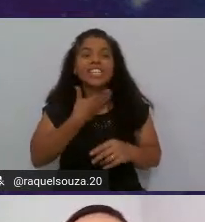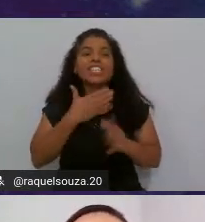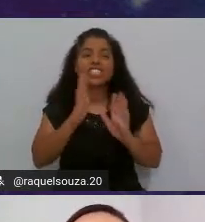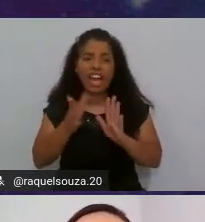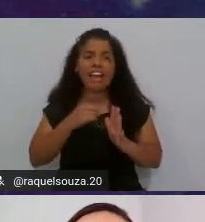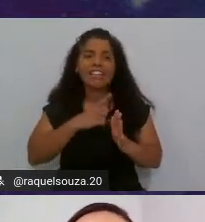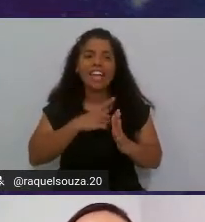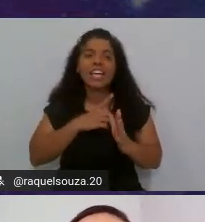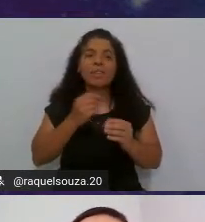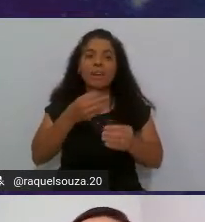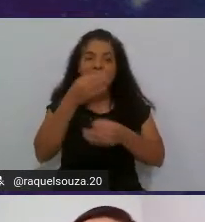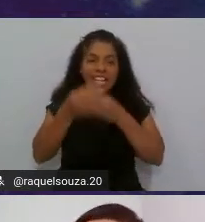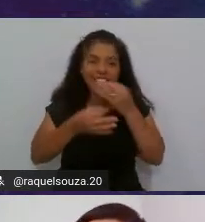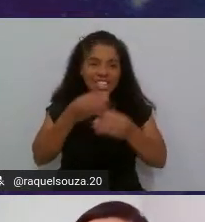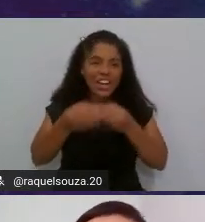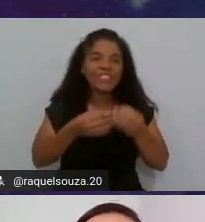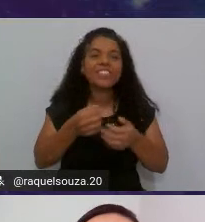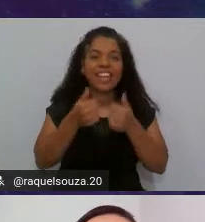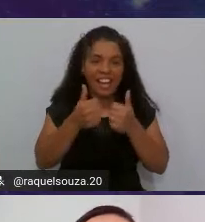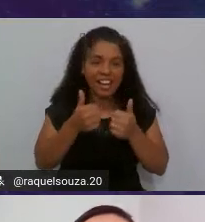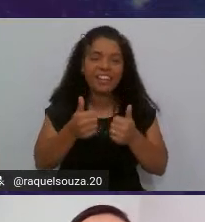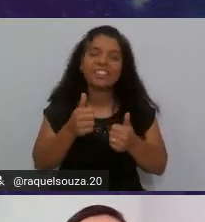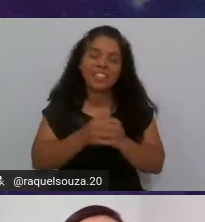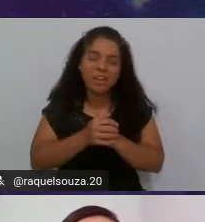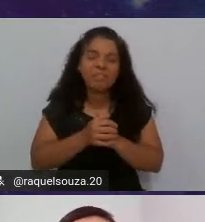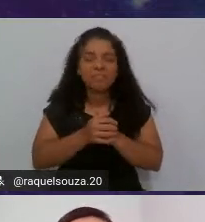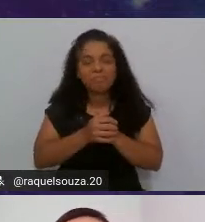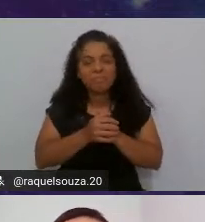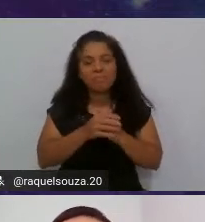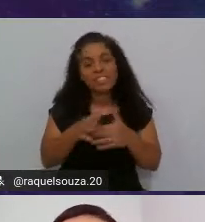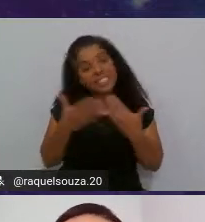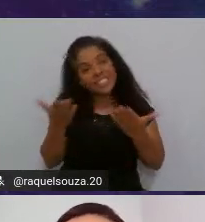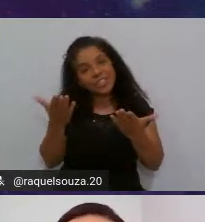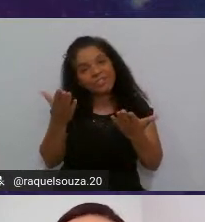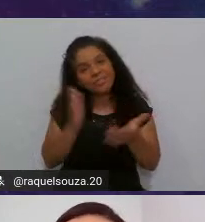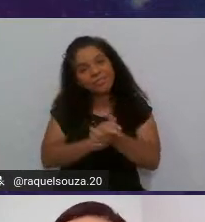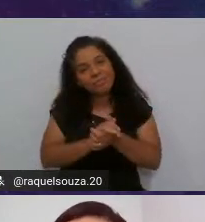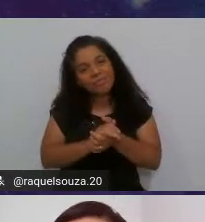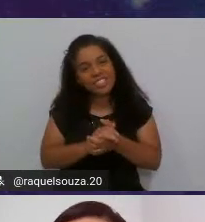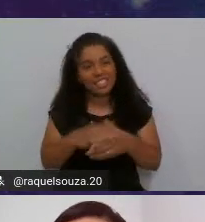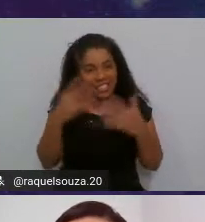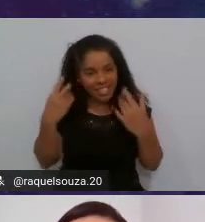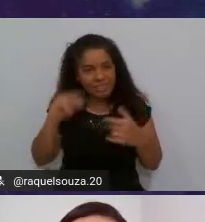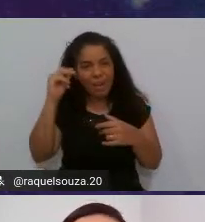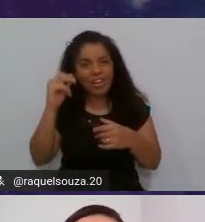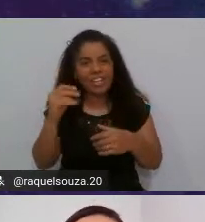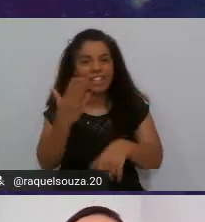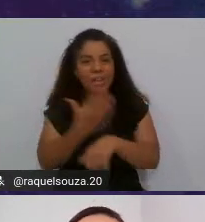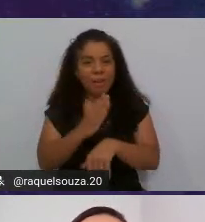bastantes comentários e tal então simbora para a prática